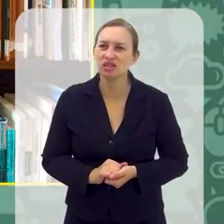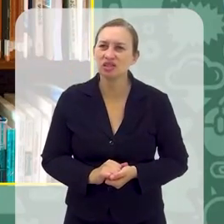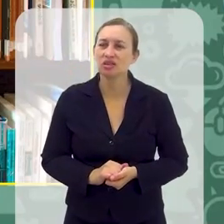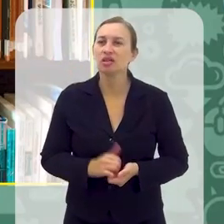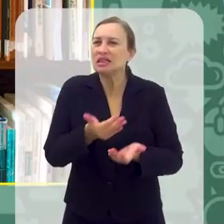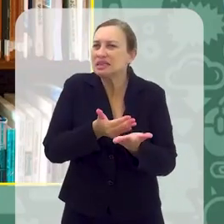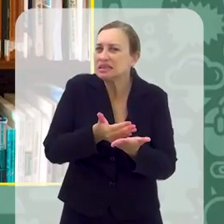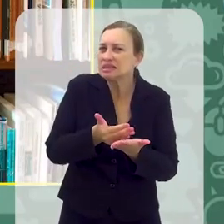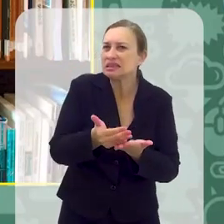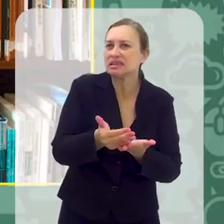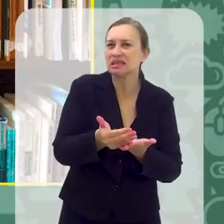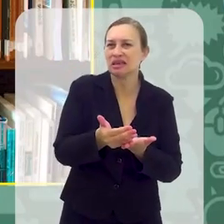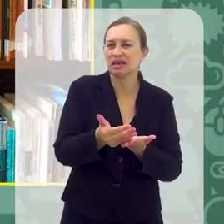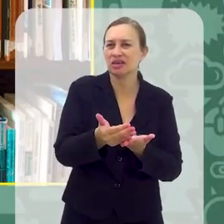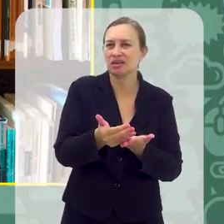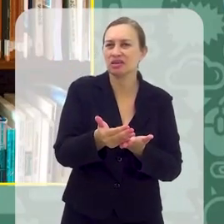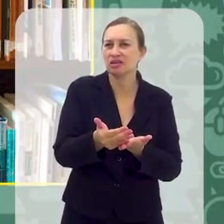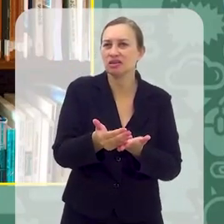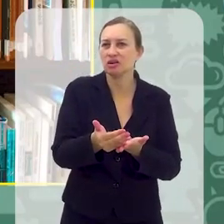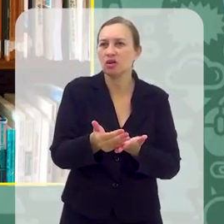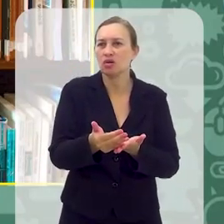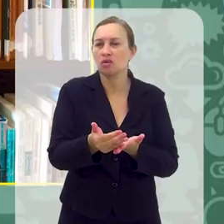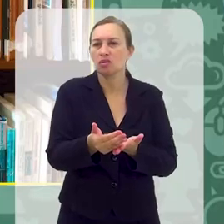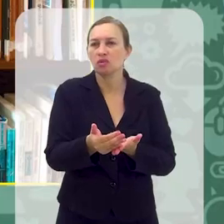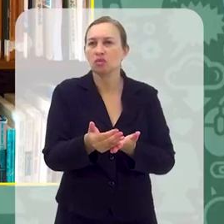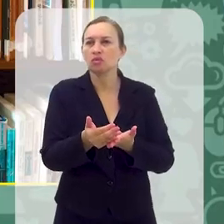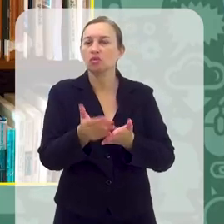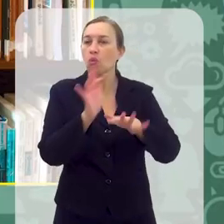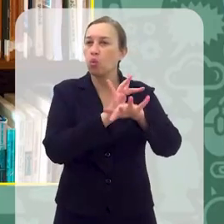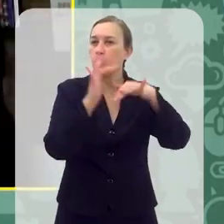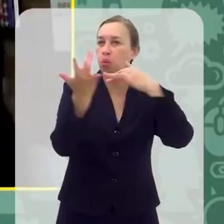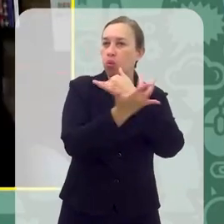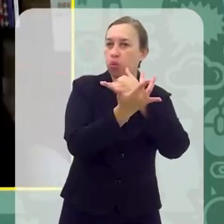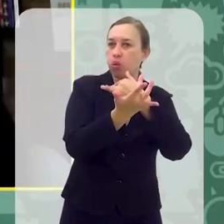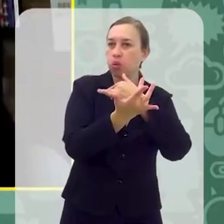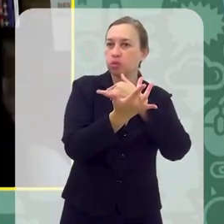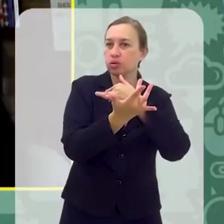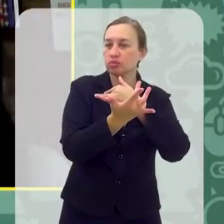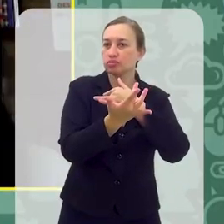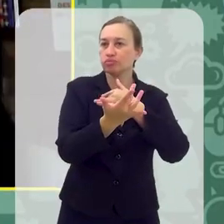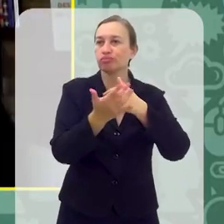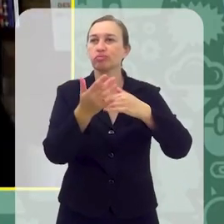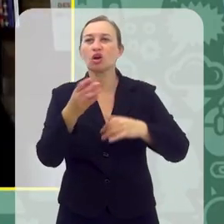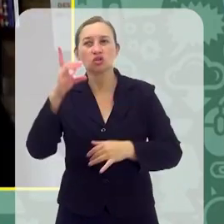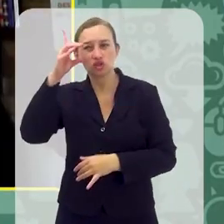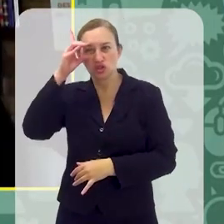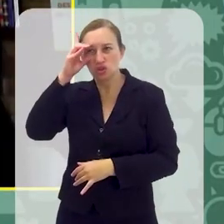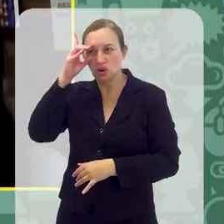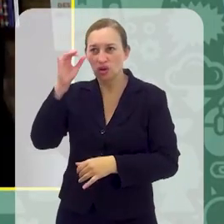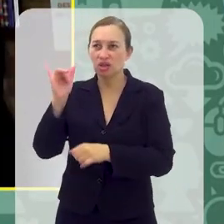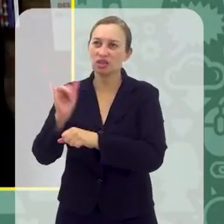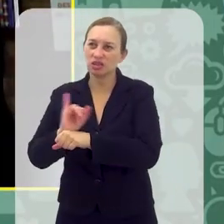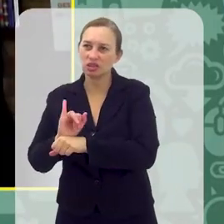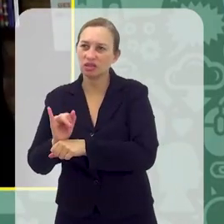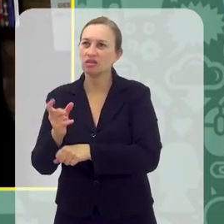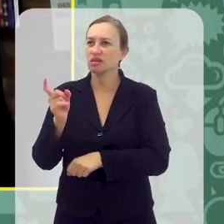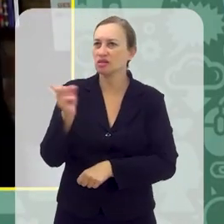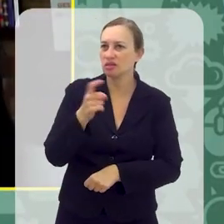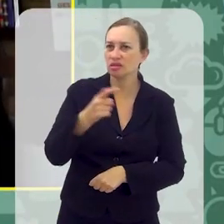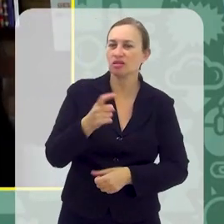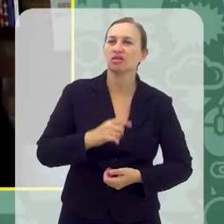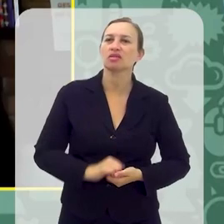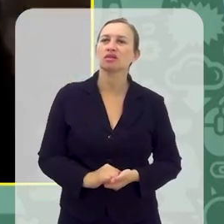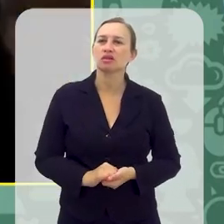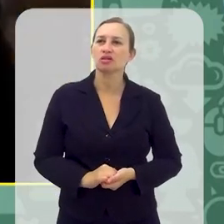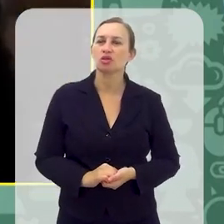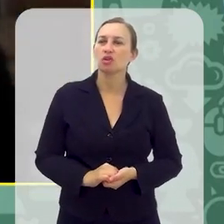pode começar a ter ali seu perfil, seu canal ali no TikTok, no Instagram? As redes sociais, elas têm